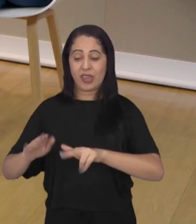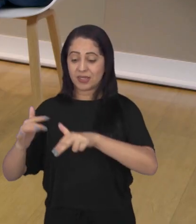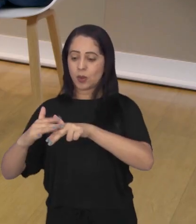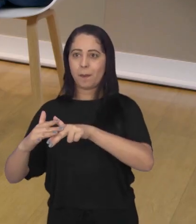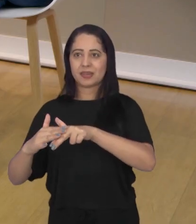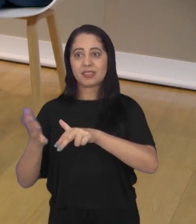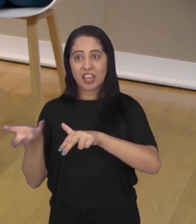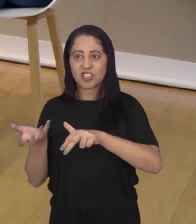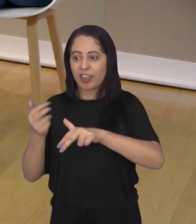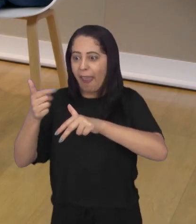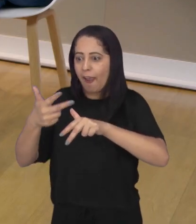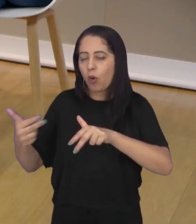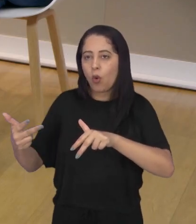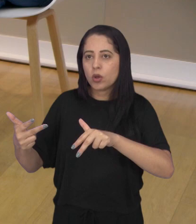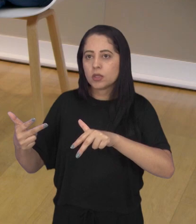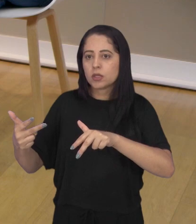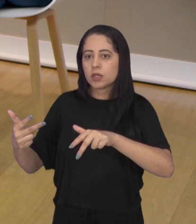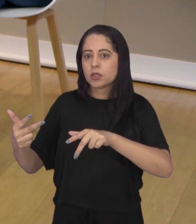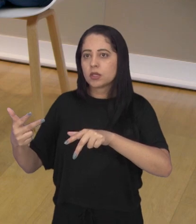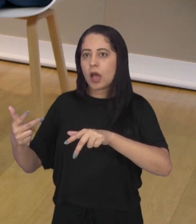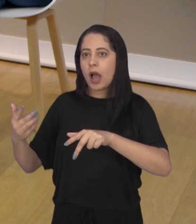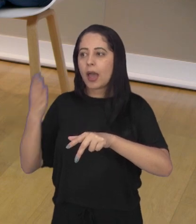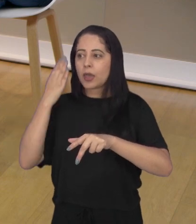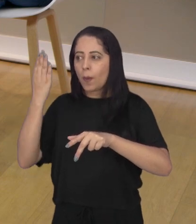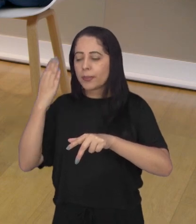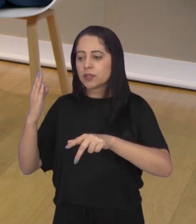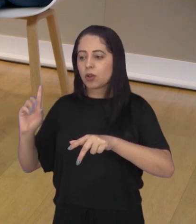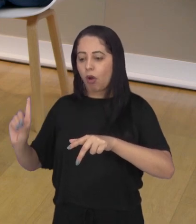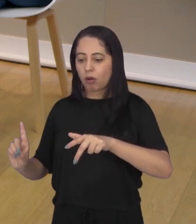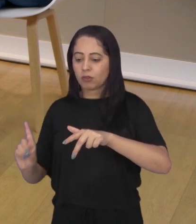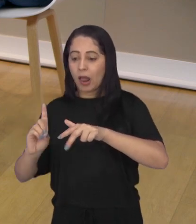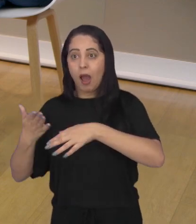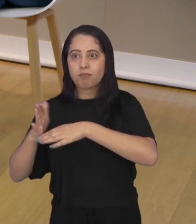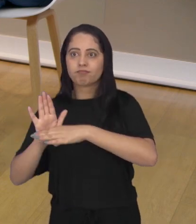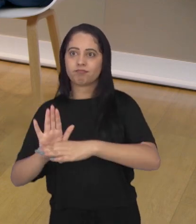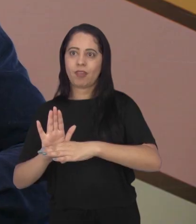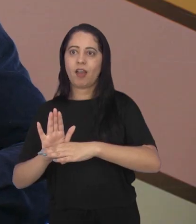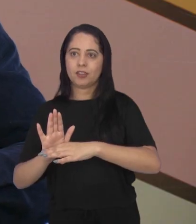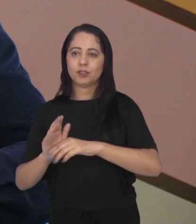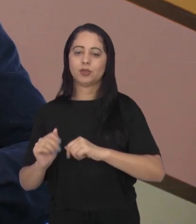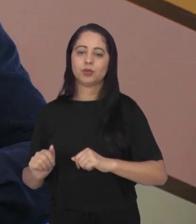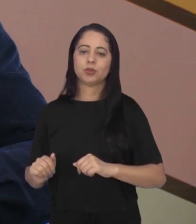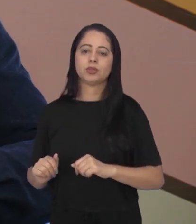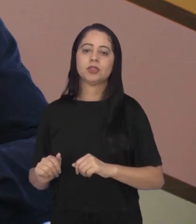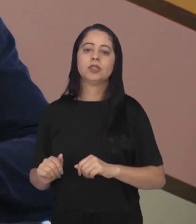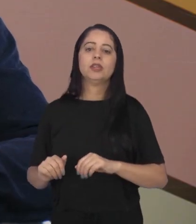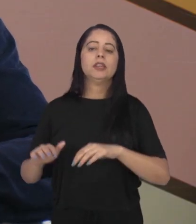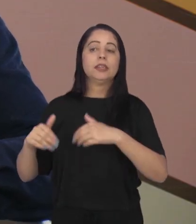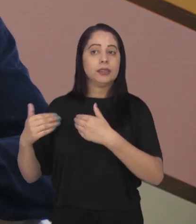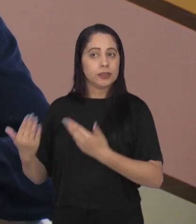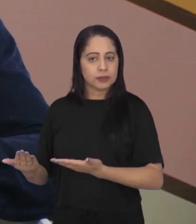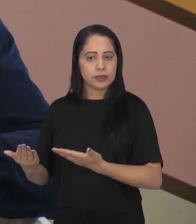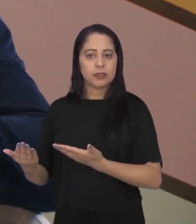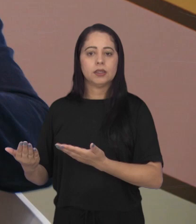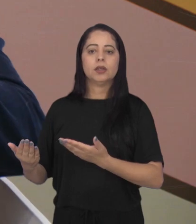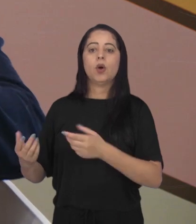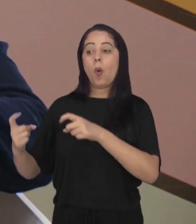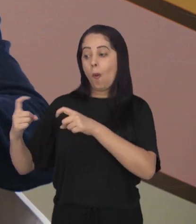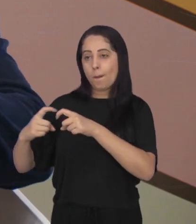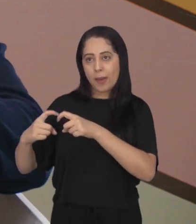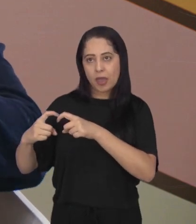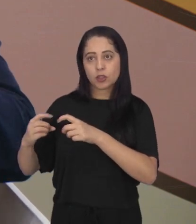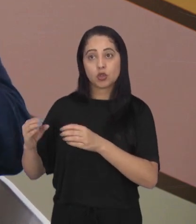certeza. Então, dentro desses casos, se evidencia muito a força do multidisciplinário. Então, é um médico